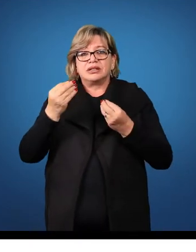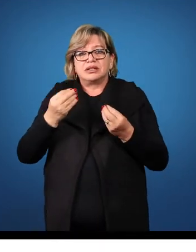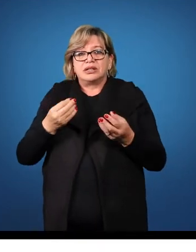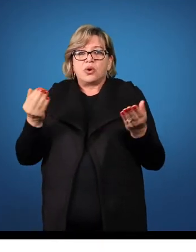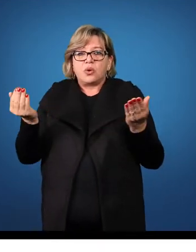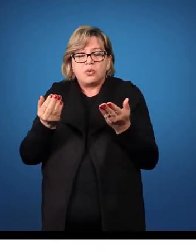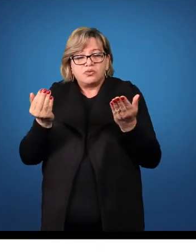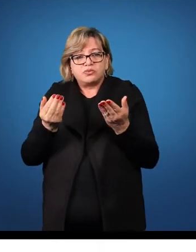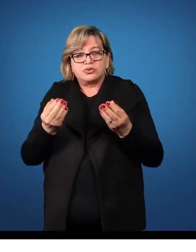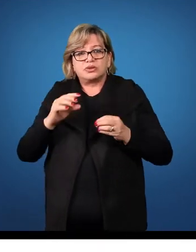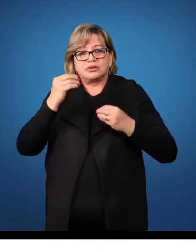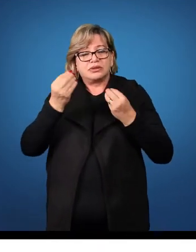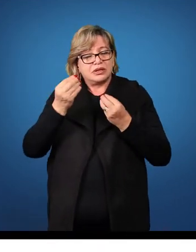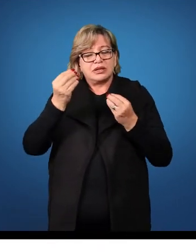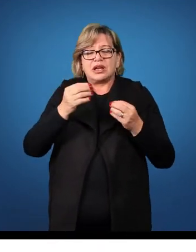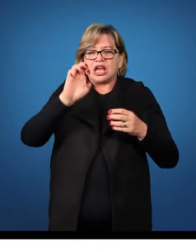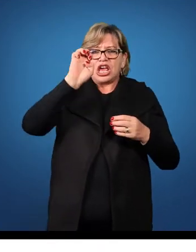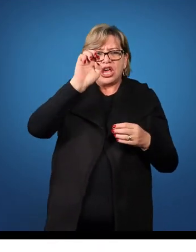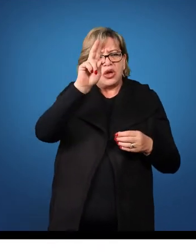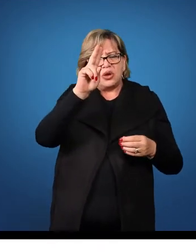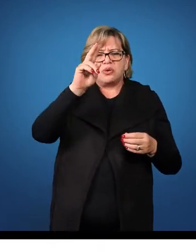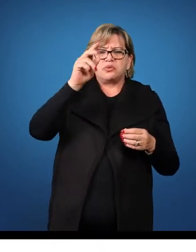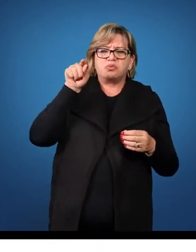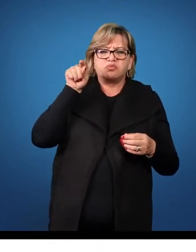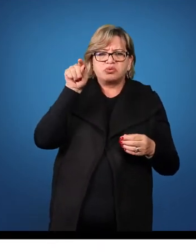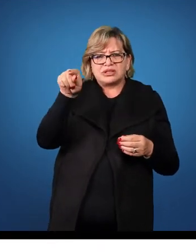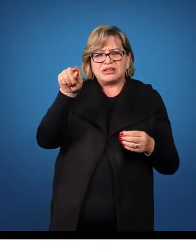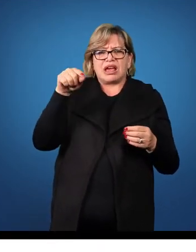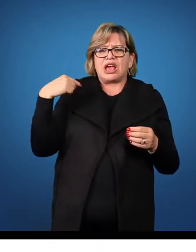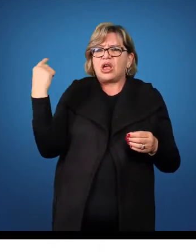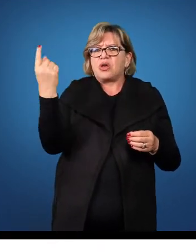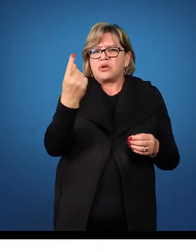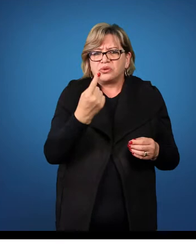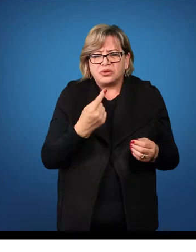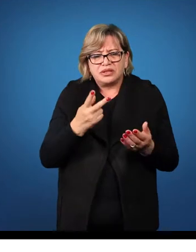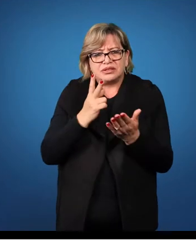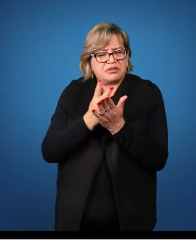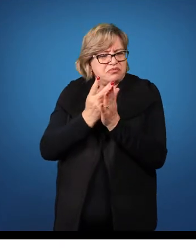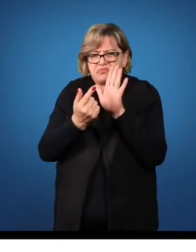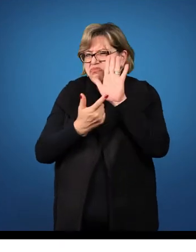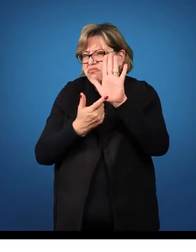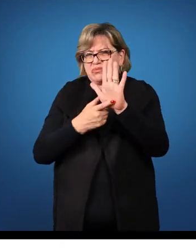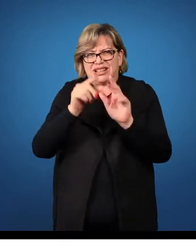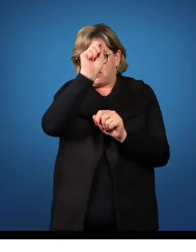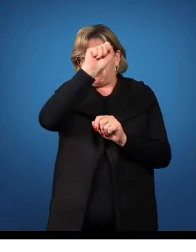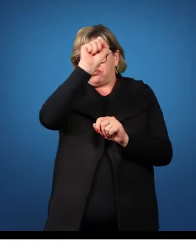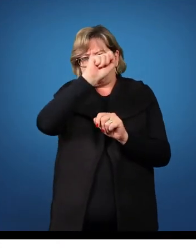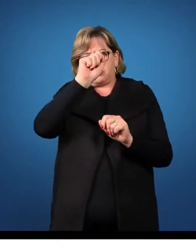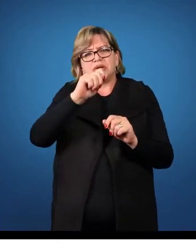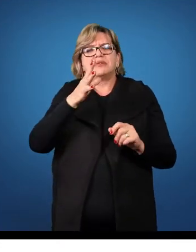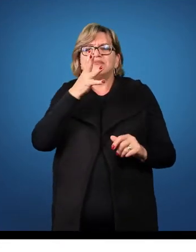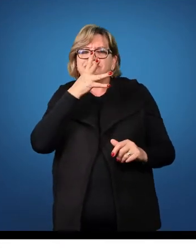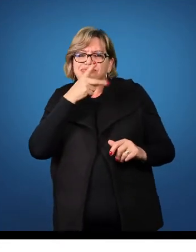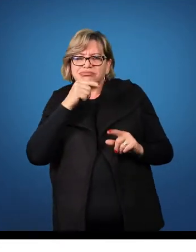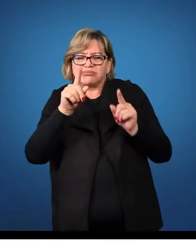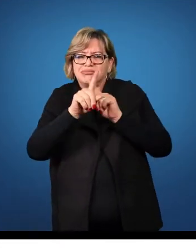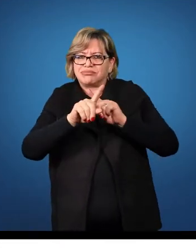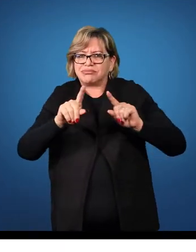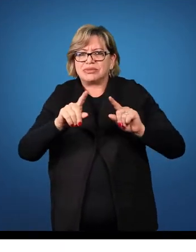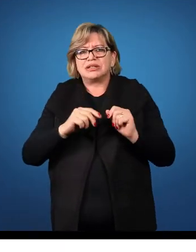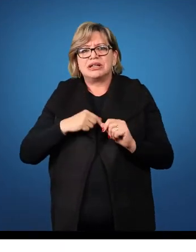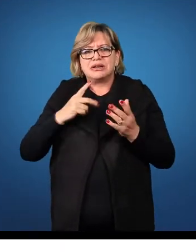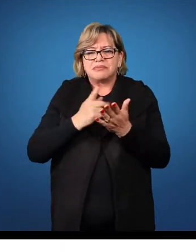no presente, conjuga-se em todas as pessoas, de forma específica. Não vou passar aqui no quadro para não tomar muito tempo.